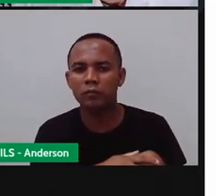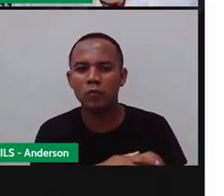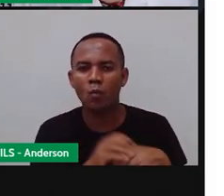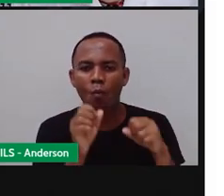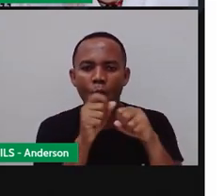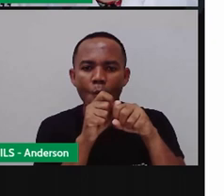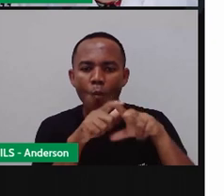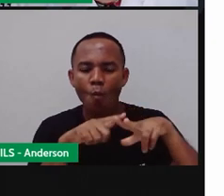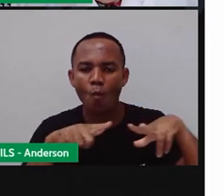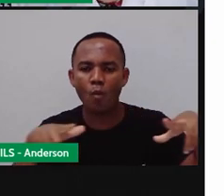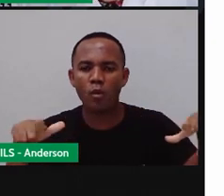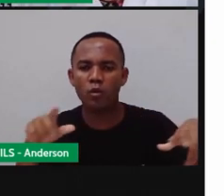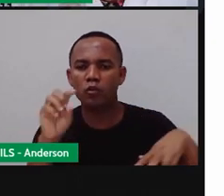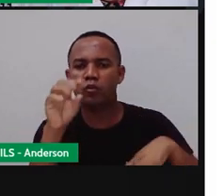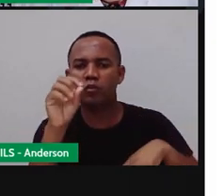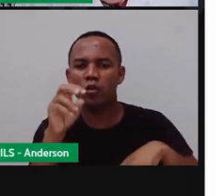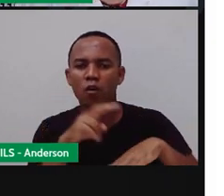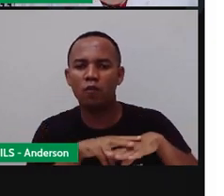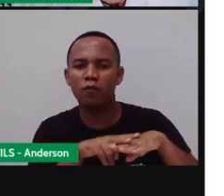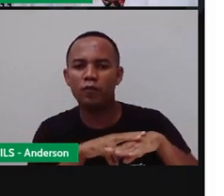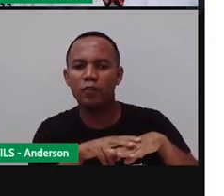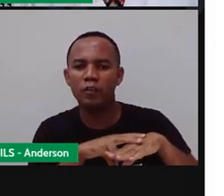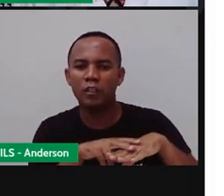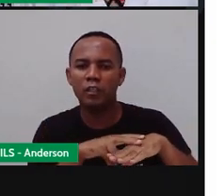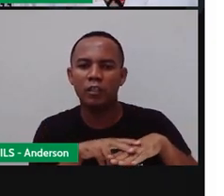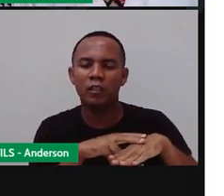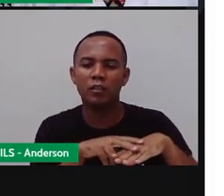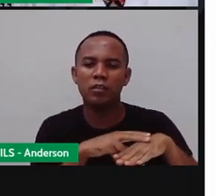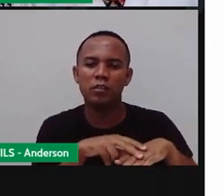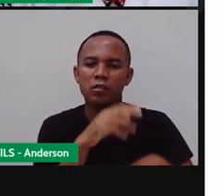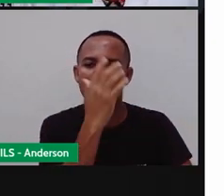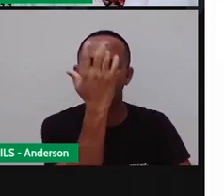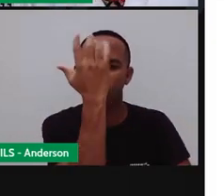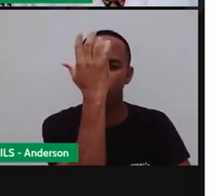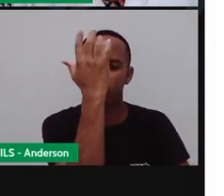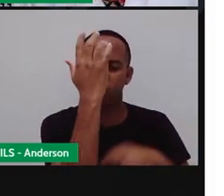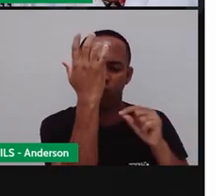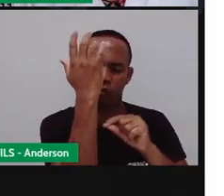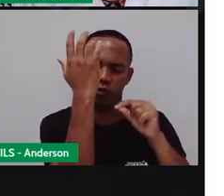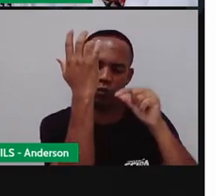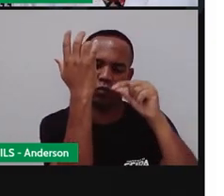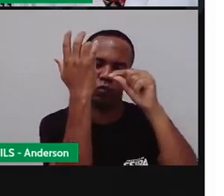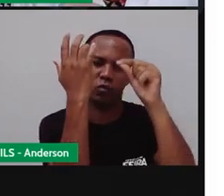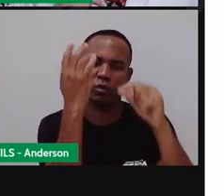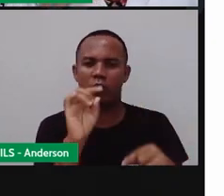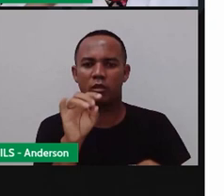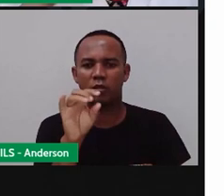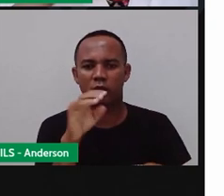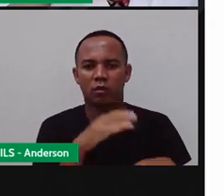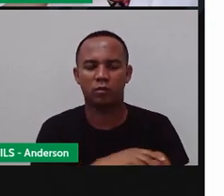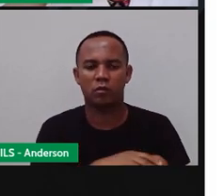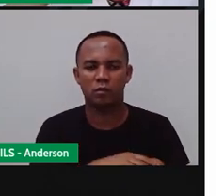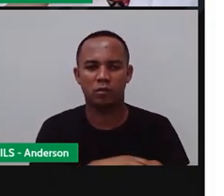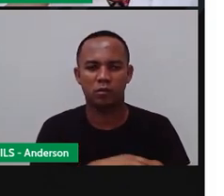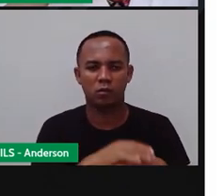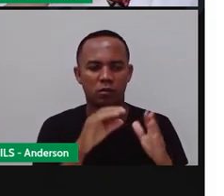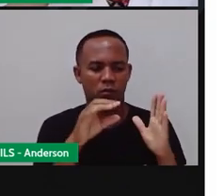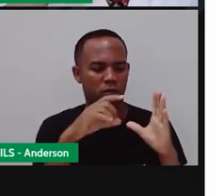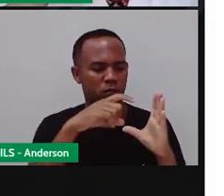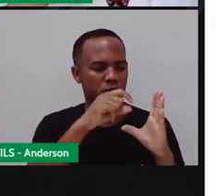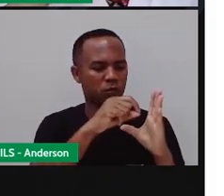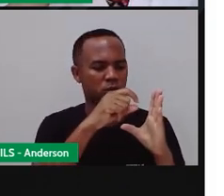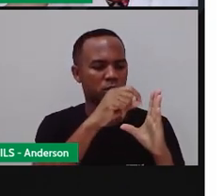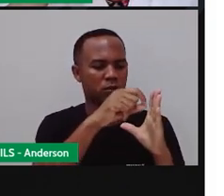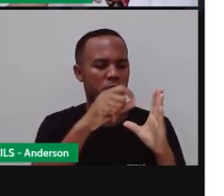seca, que são o Os mandacarus, as palmas, os pés de... Pô, esqueci o nome daquela árvore, que ali